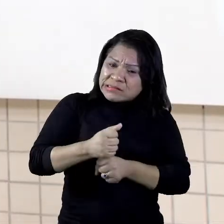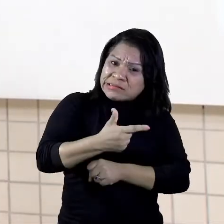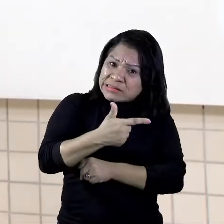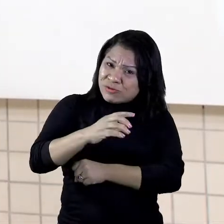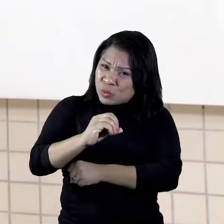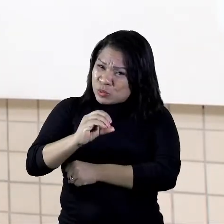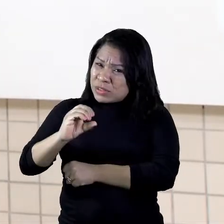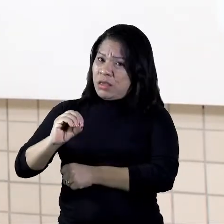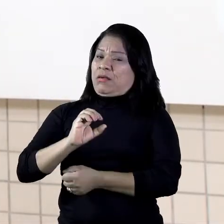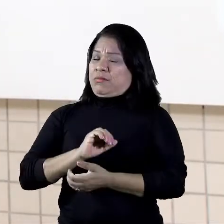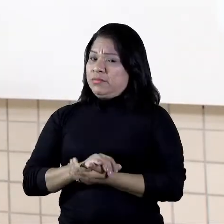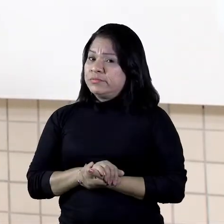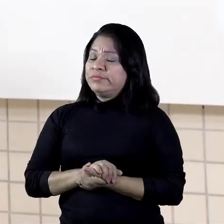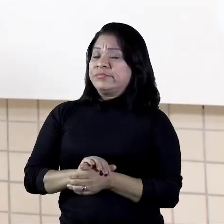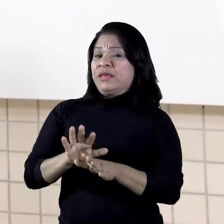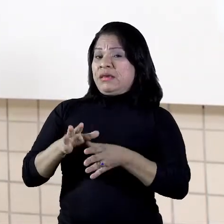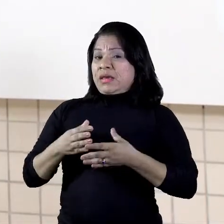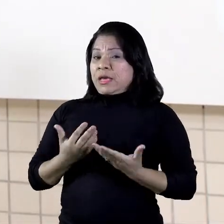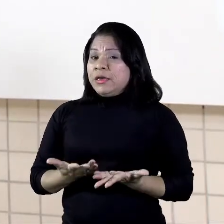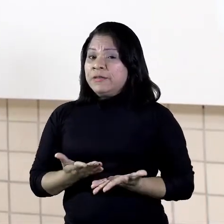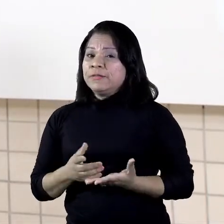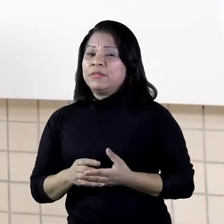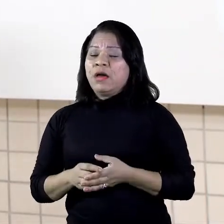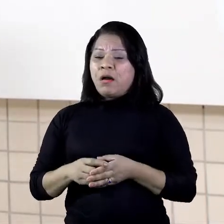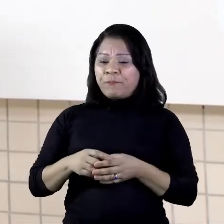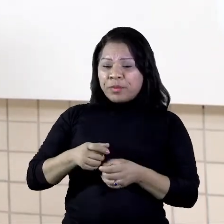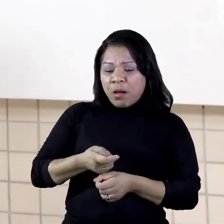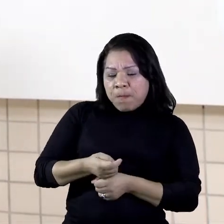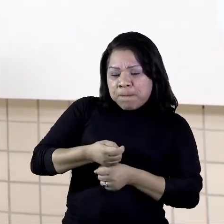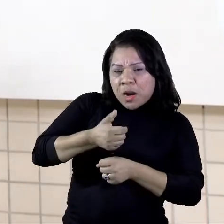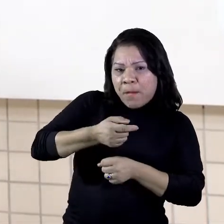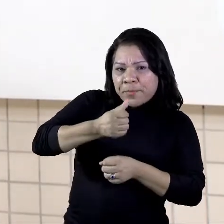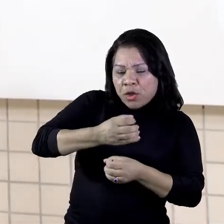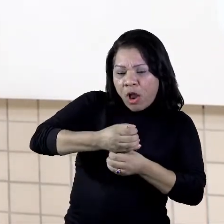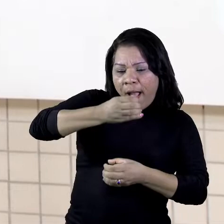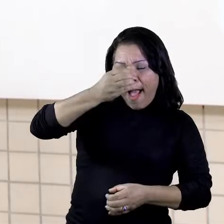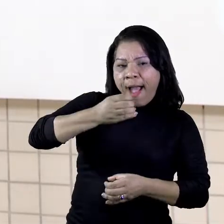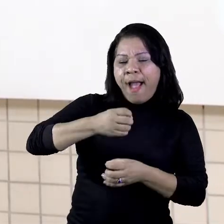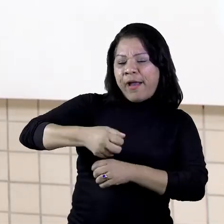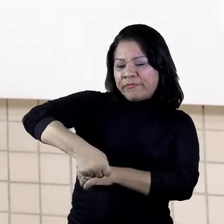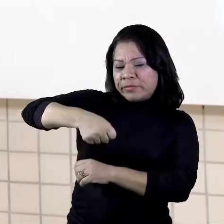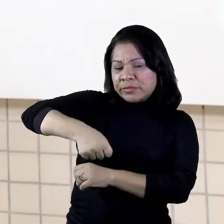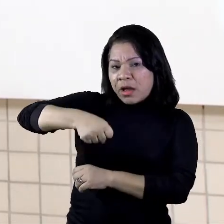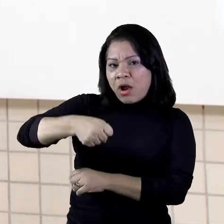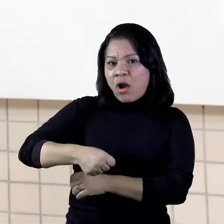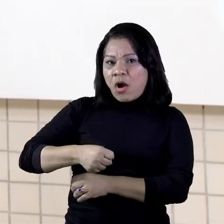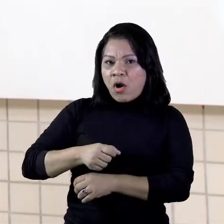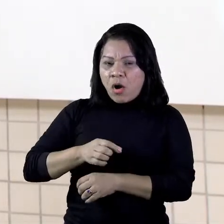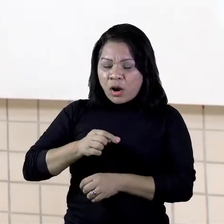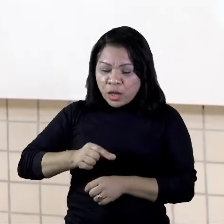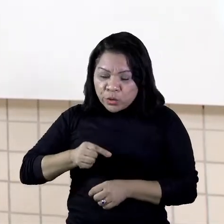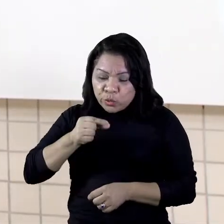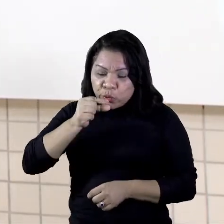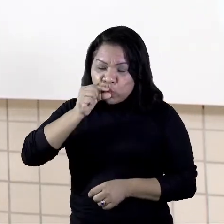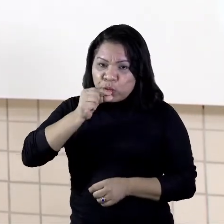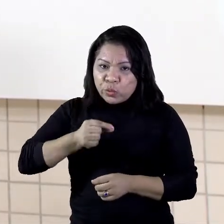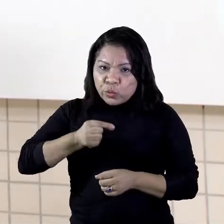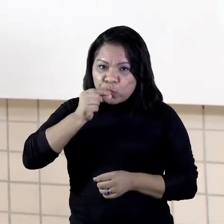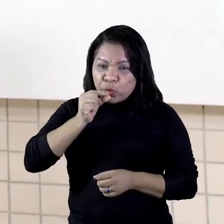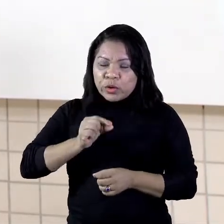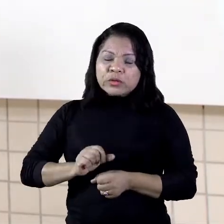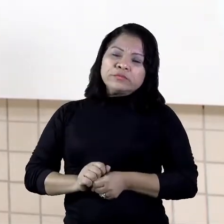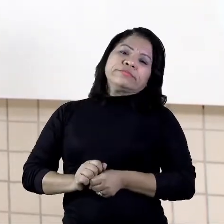muitos plásticos, tampinha de garrafa, sacola, canudinho e